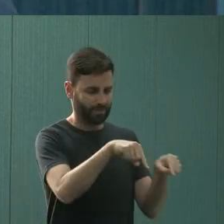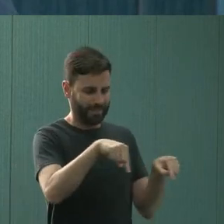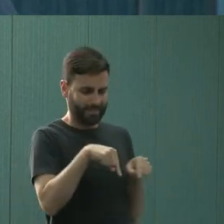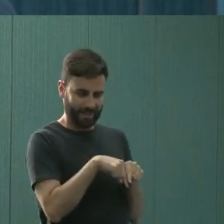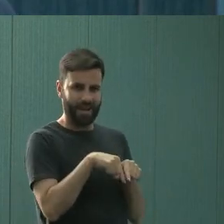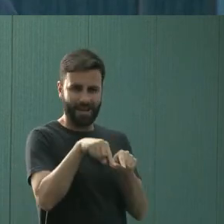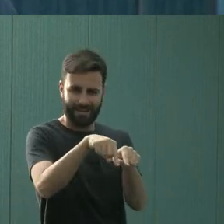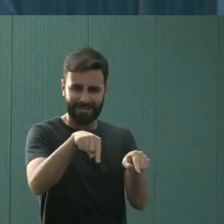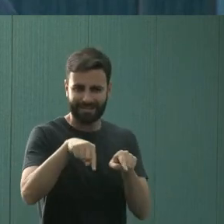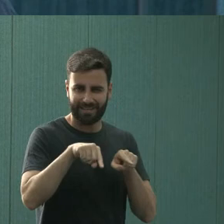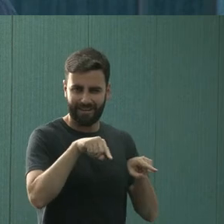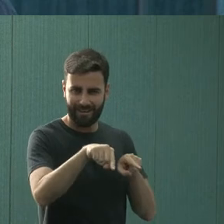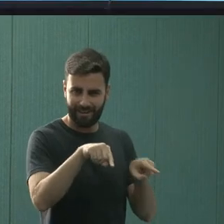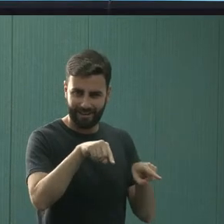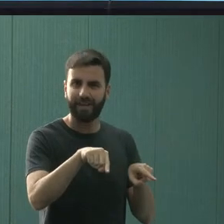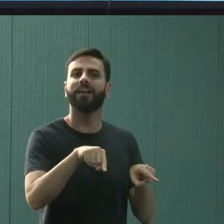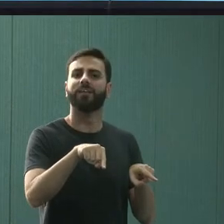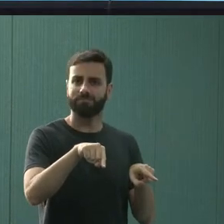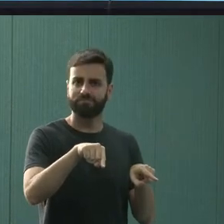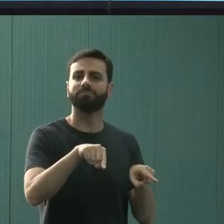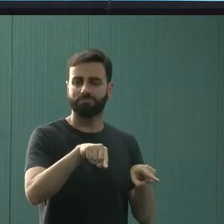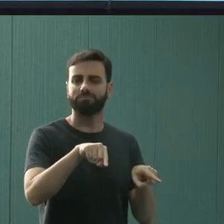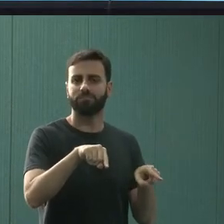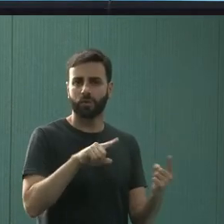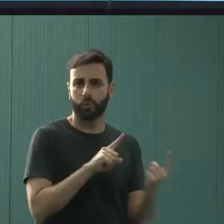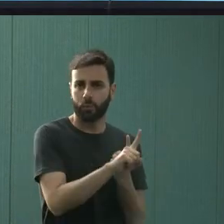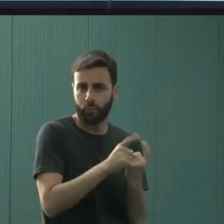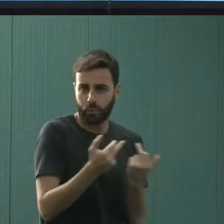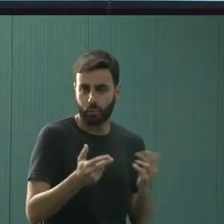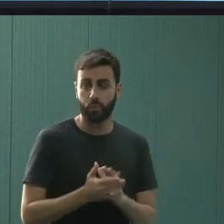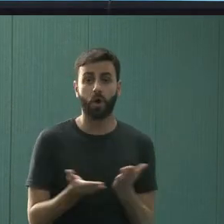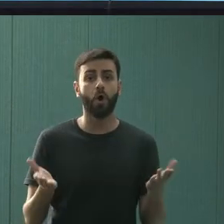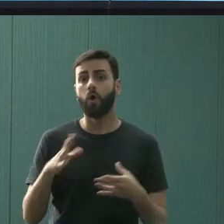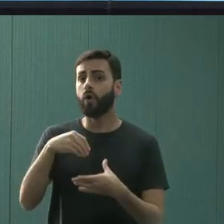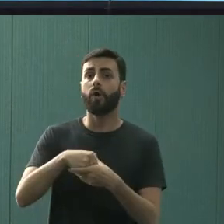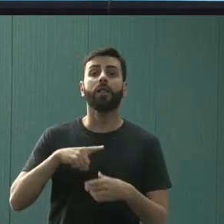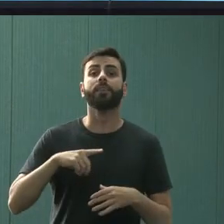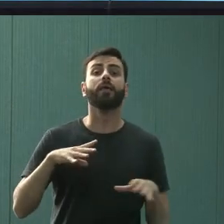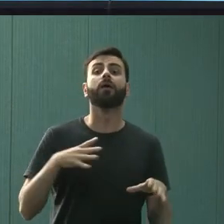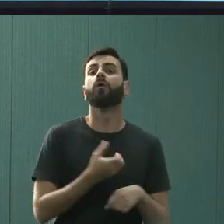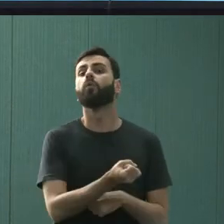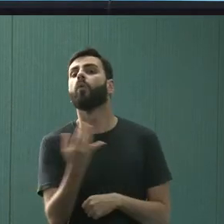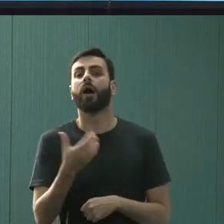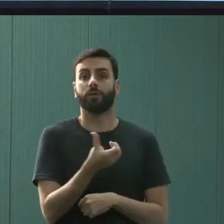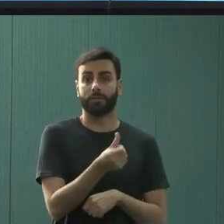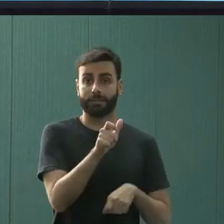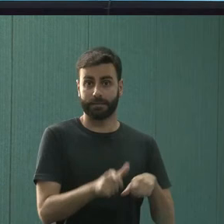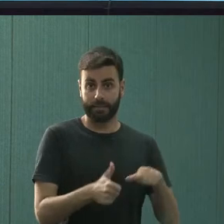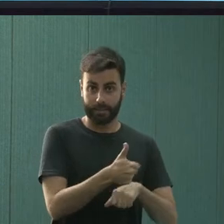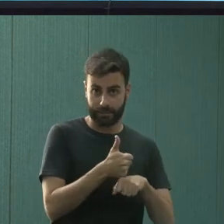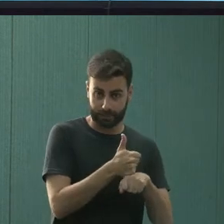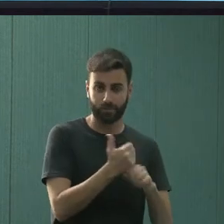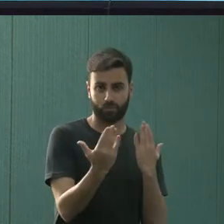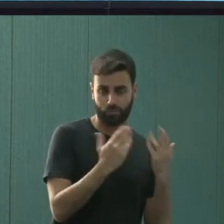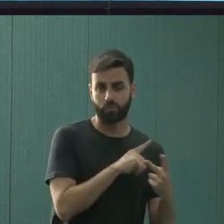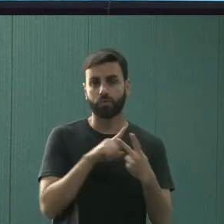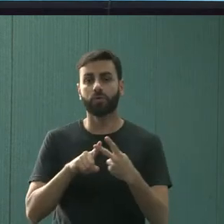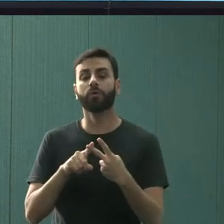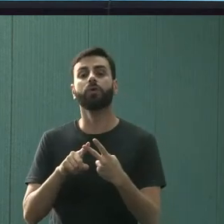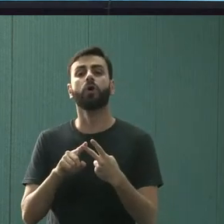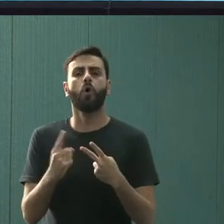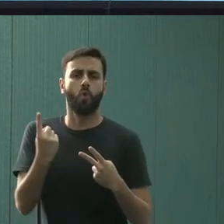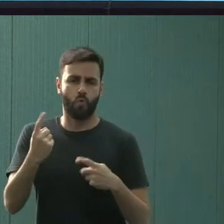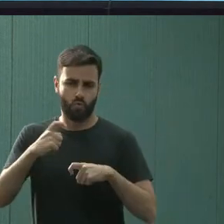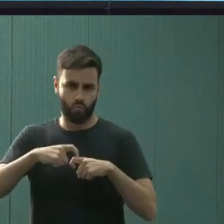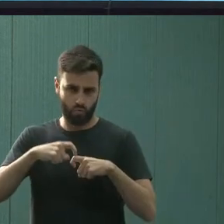o tempo todo. E hoje a equipe é composta por seis psicólogos, dois psiquiatras, um no